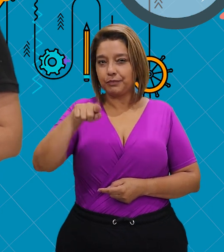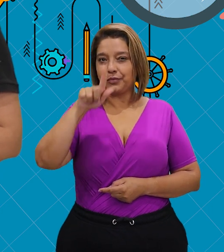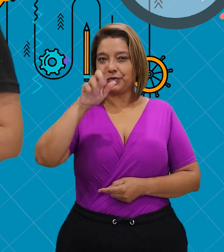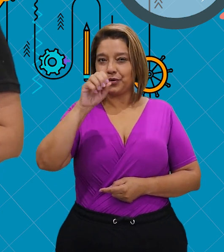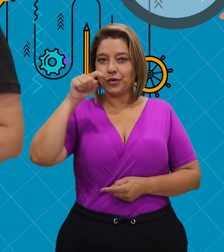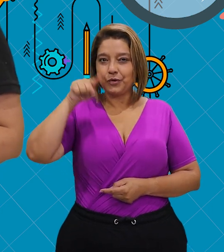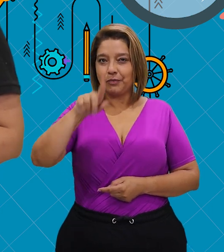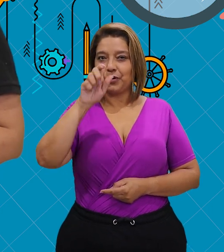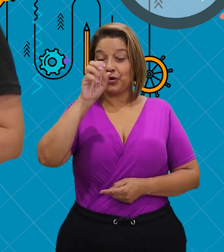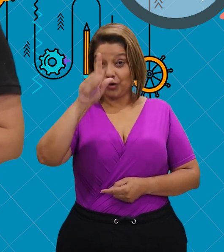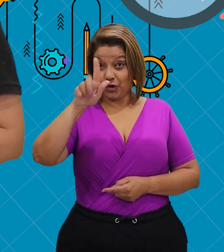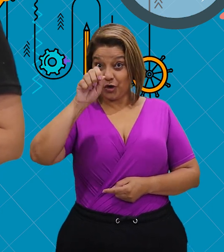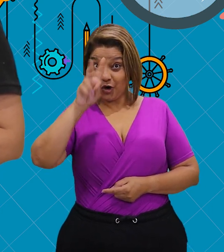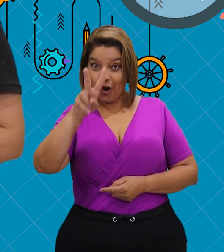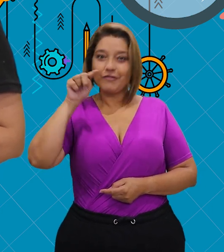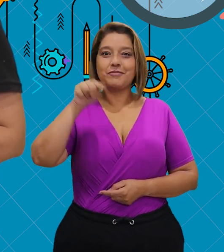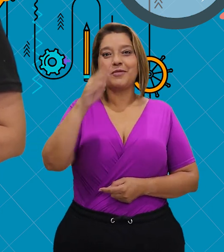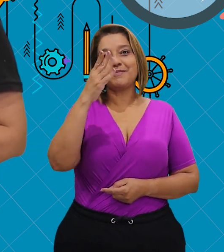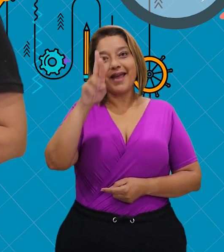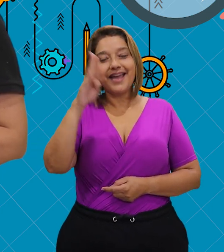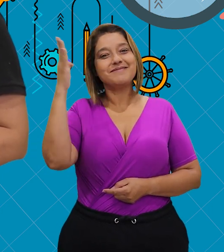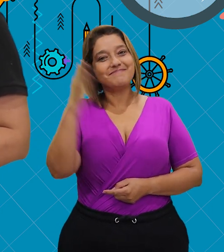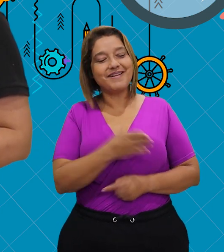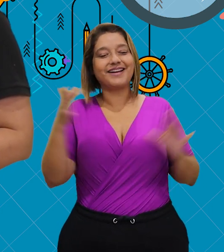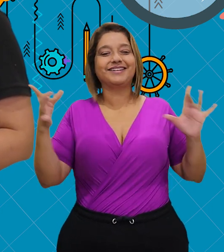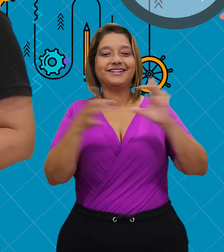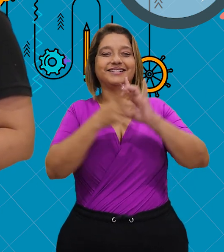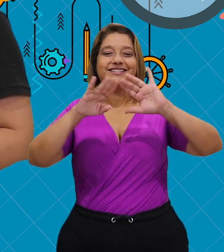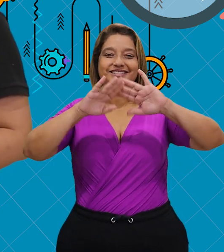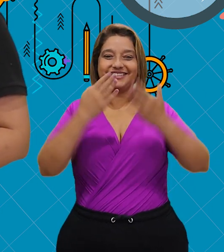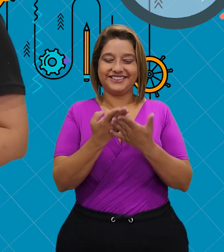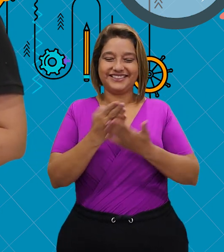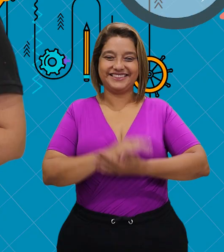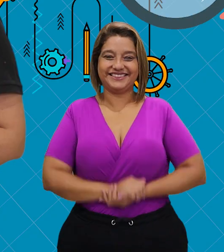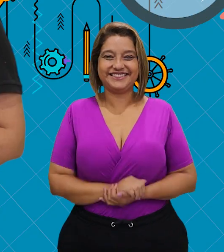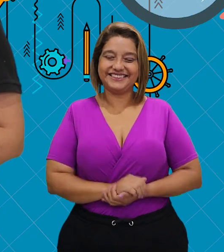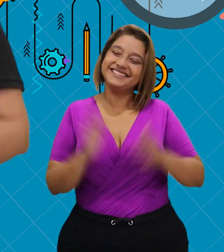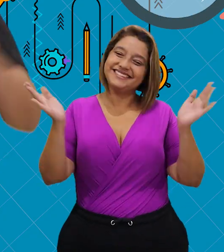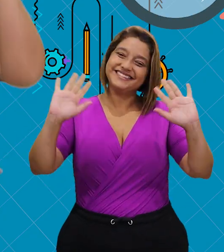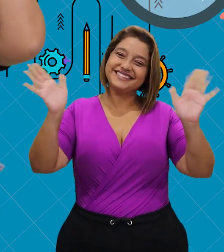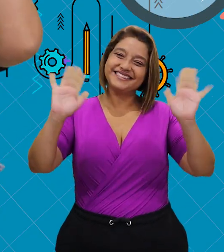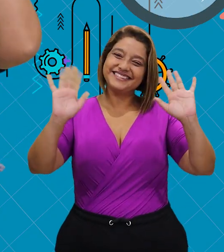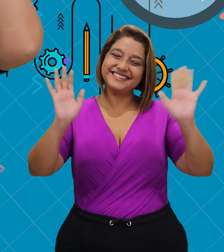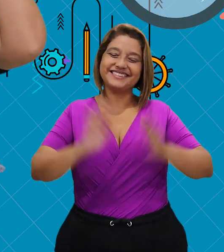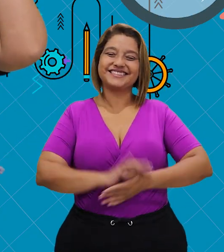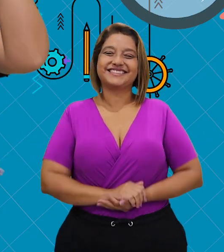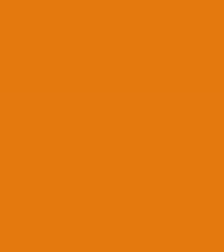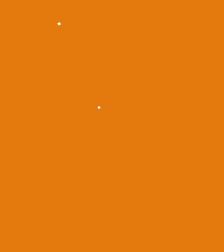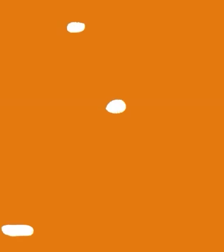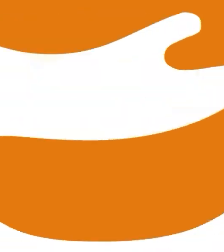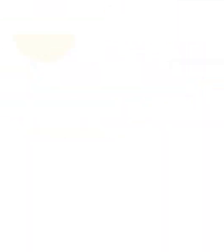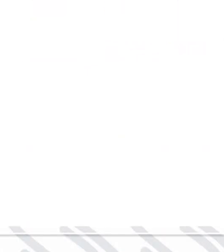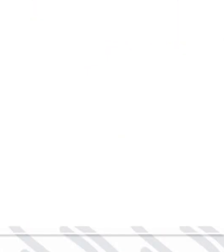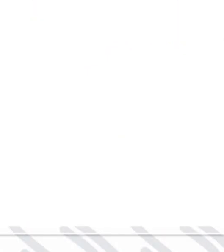.gov.br barra Conexão Escola. Tchau! Tchau, gente!